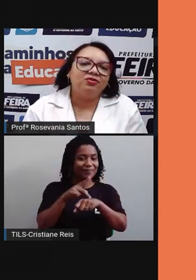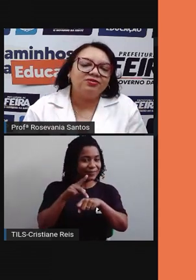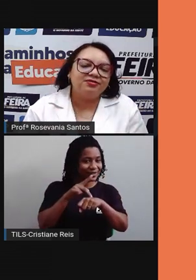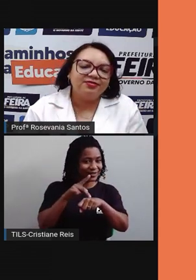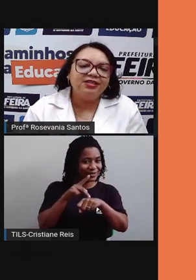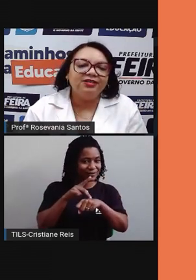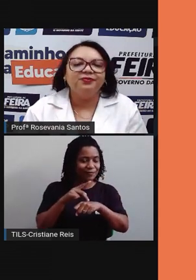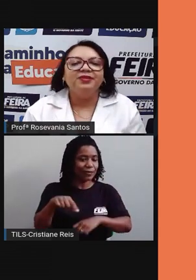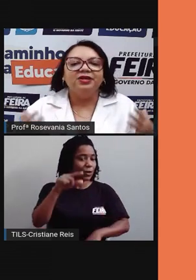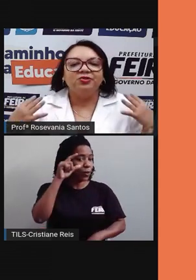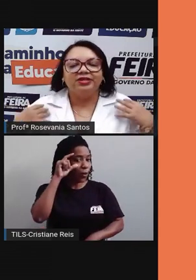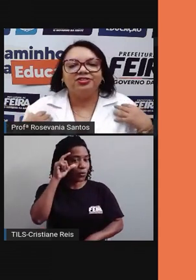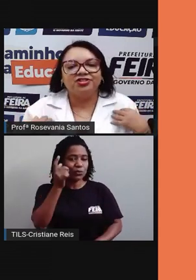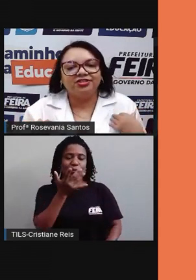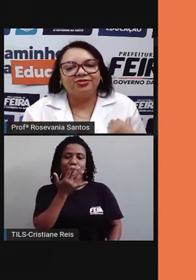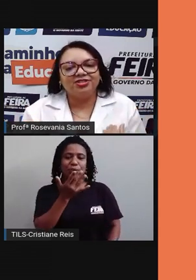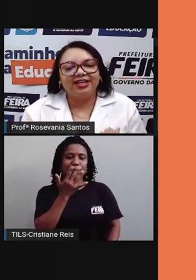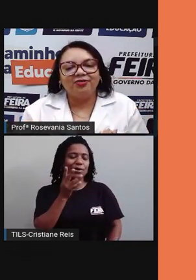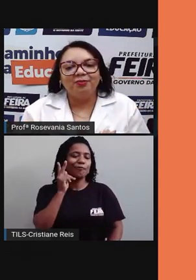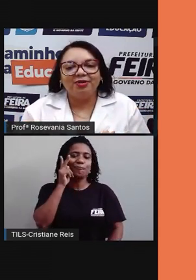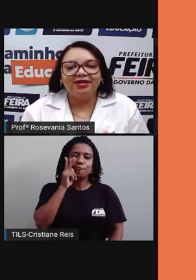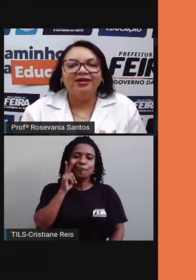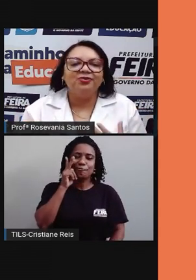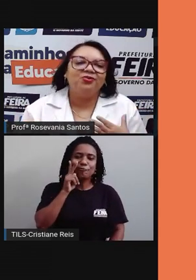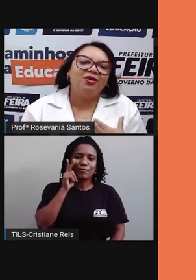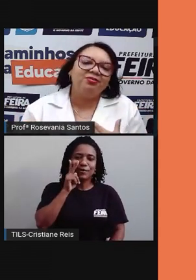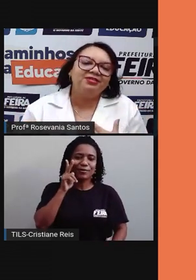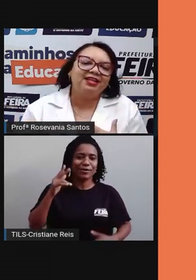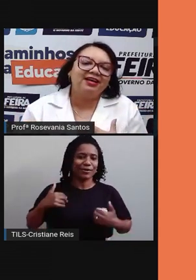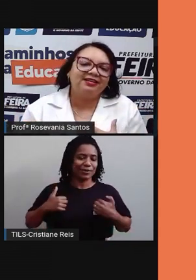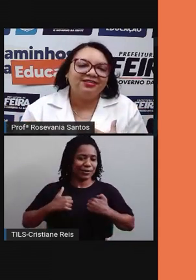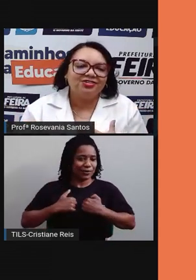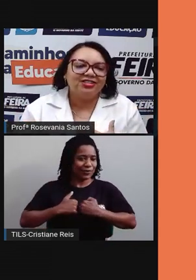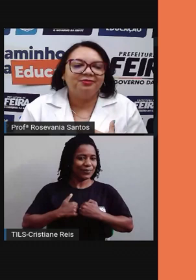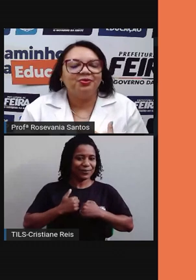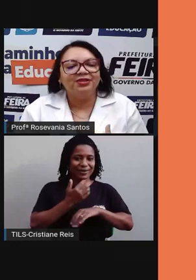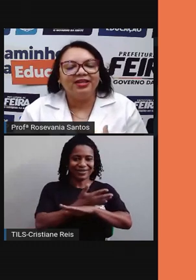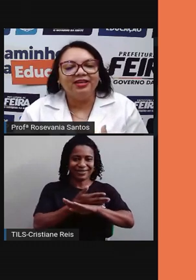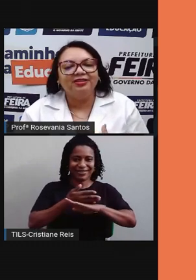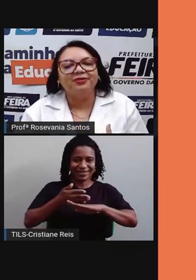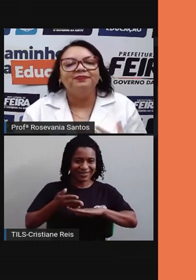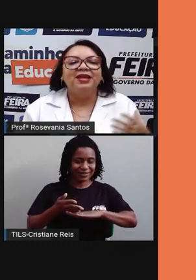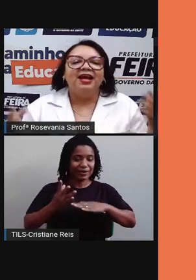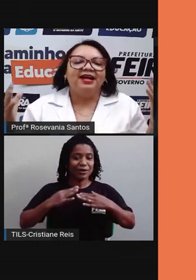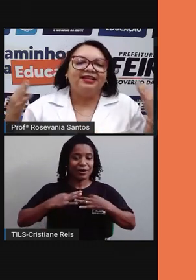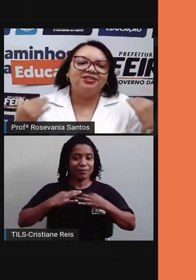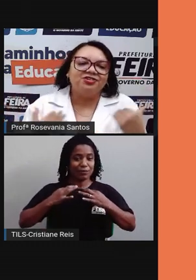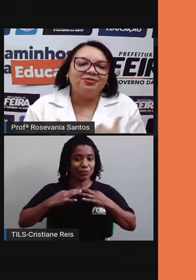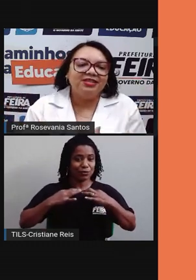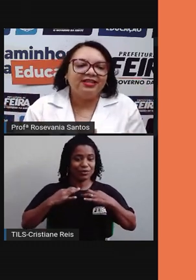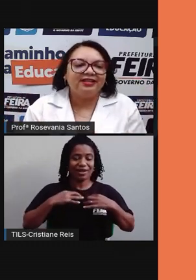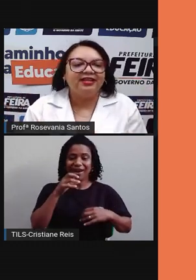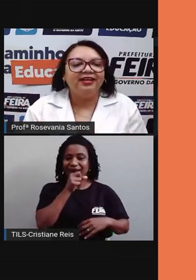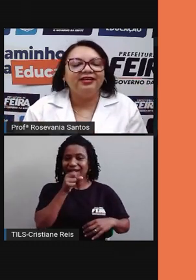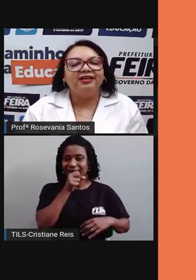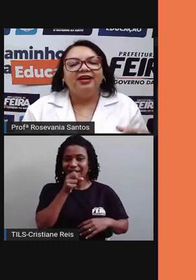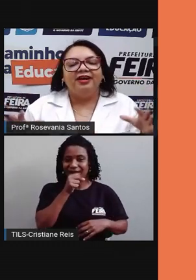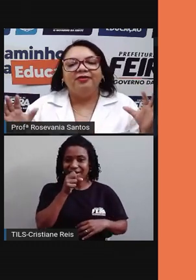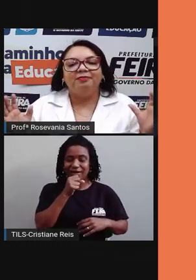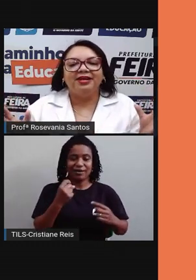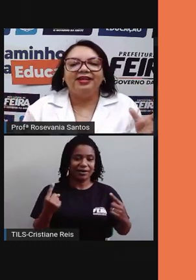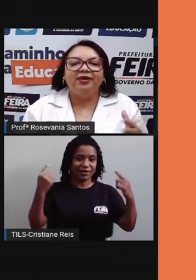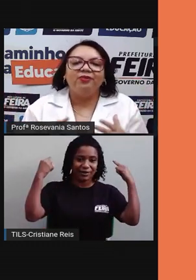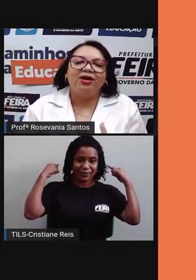Uso um óculos vinho, tô trajando um jaleco branco com a blusa laranja, né, por dentro. Atrás de mim, né, tem